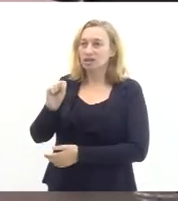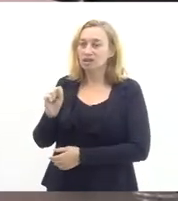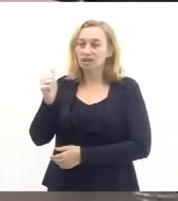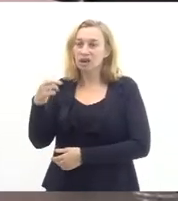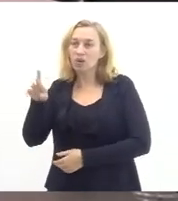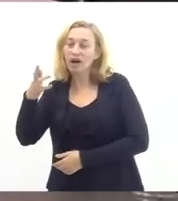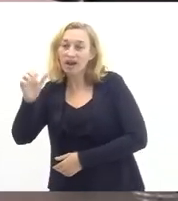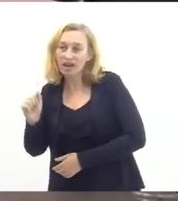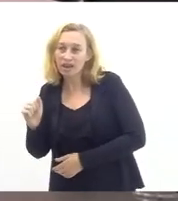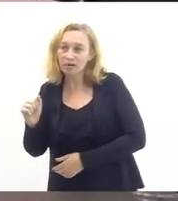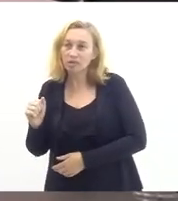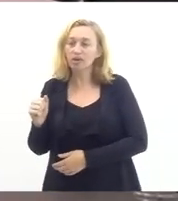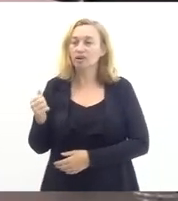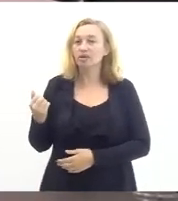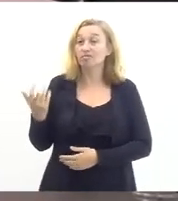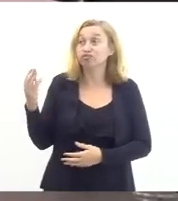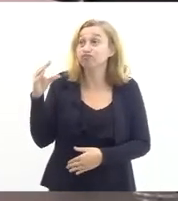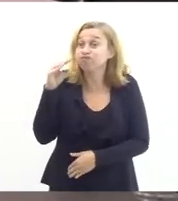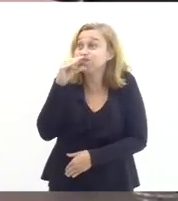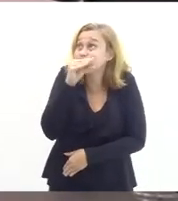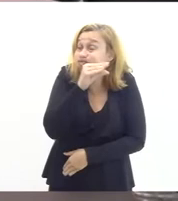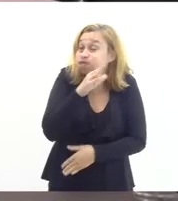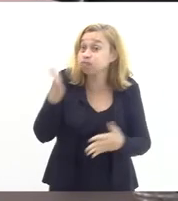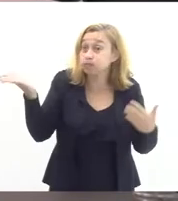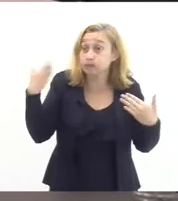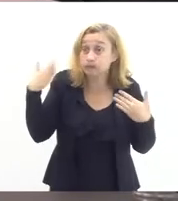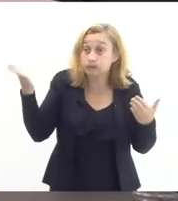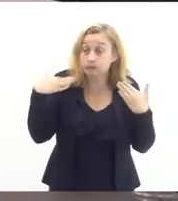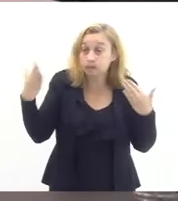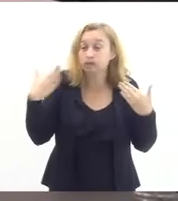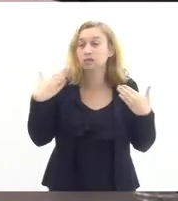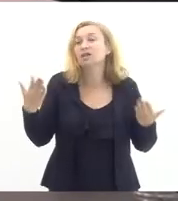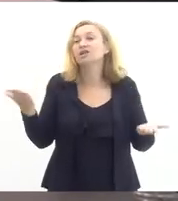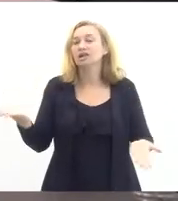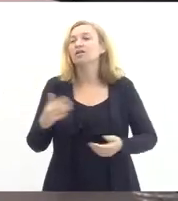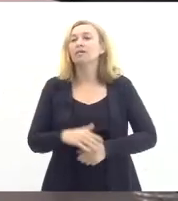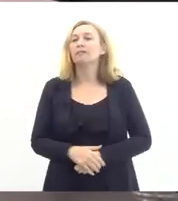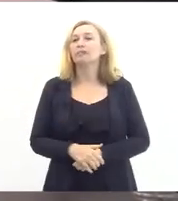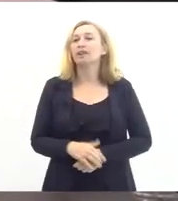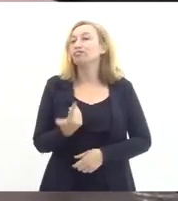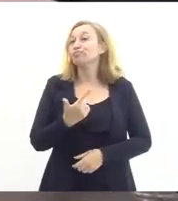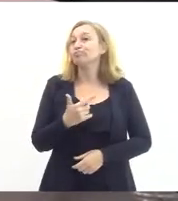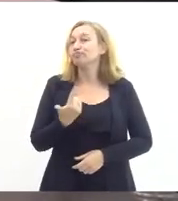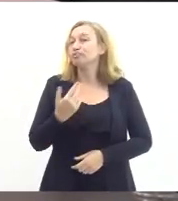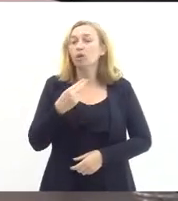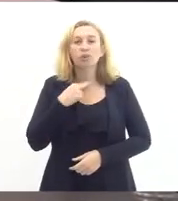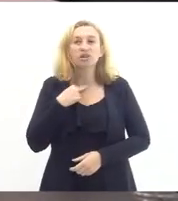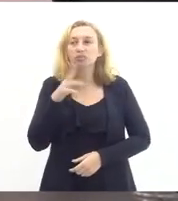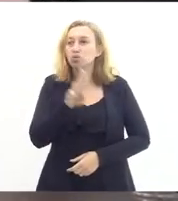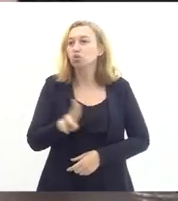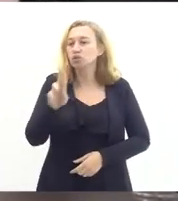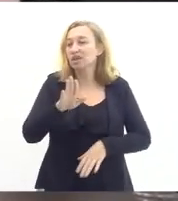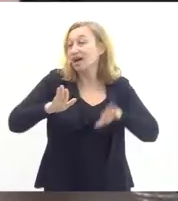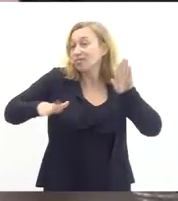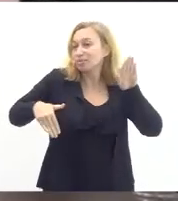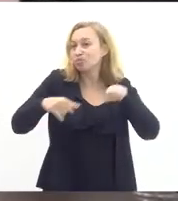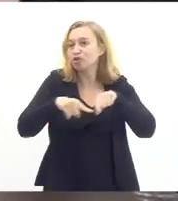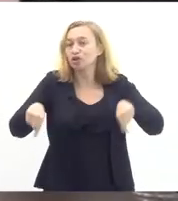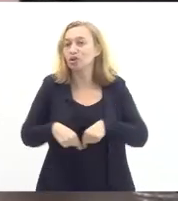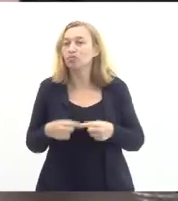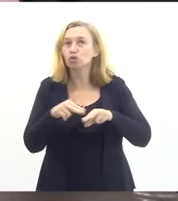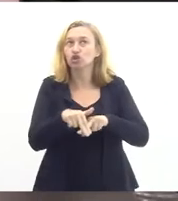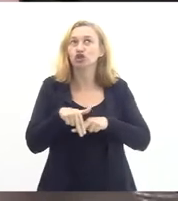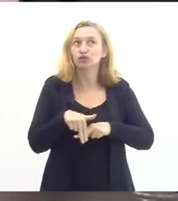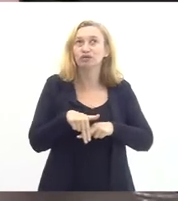por conta da praia e também do clima da região dos lagos e nós não podemos utilizar bem a piscina por